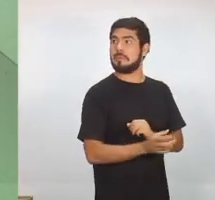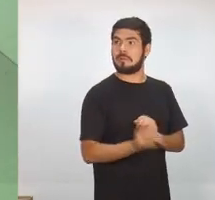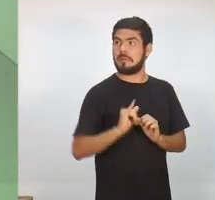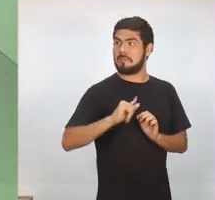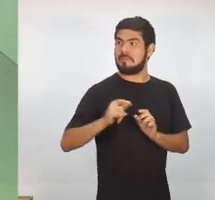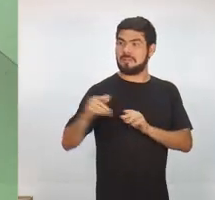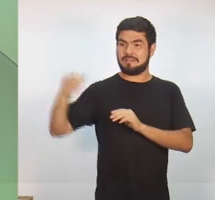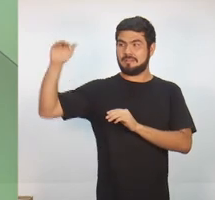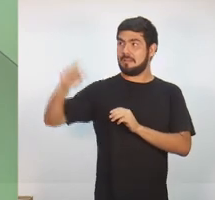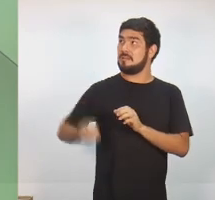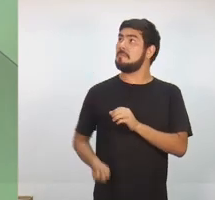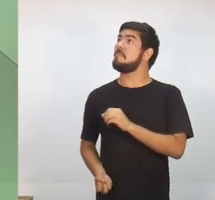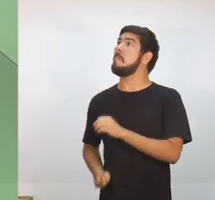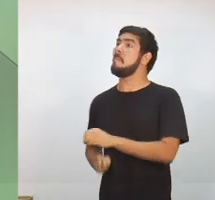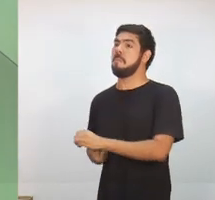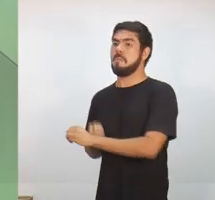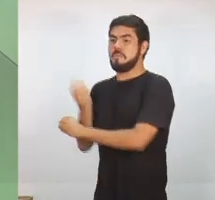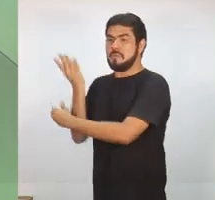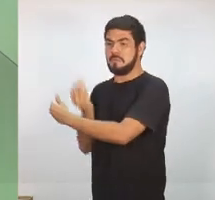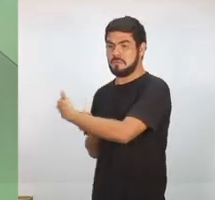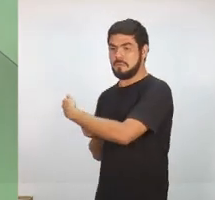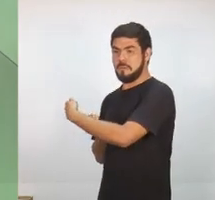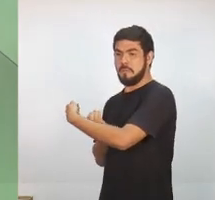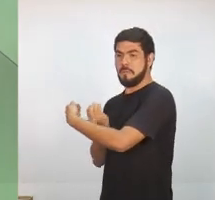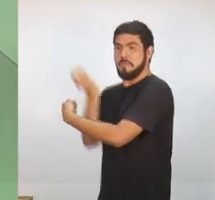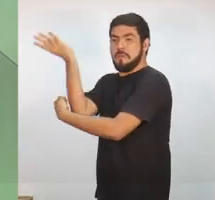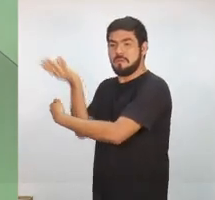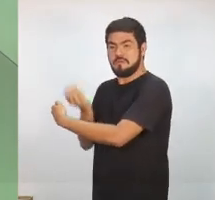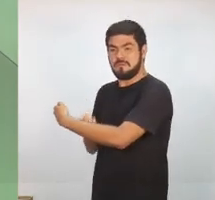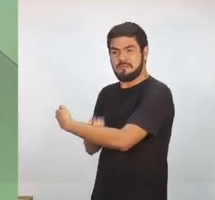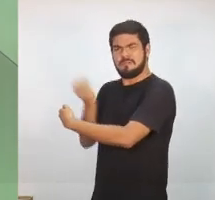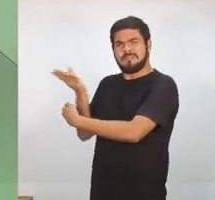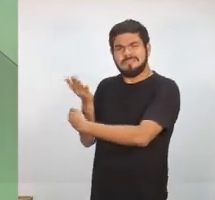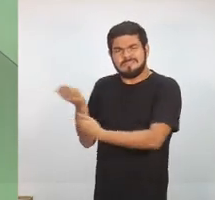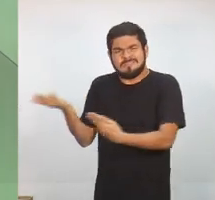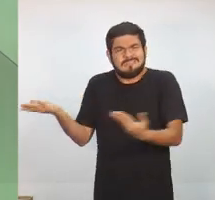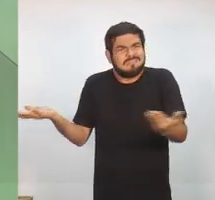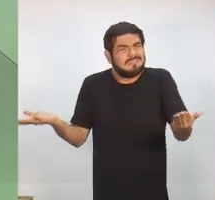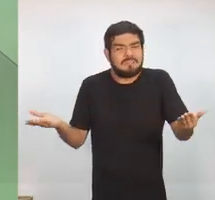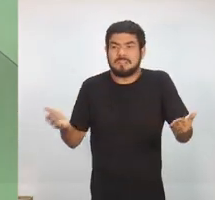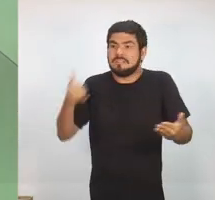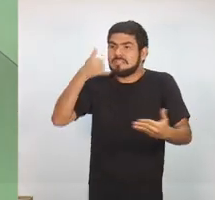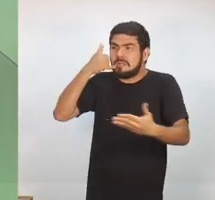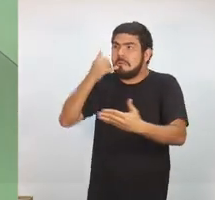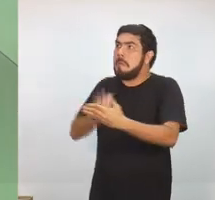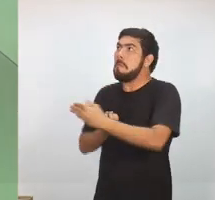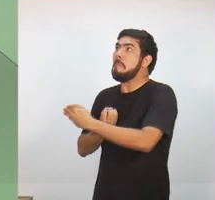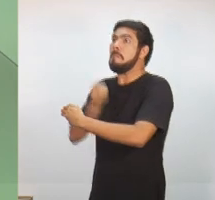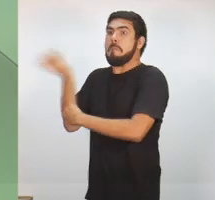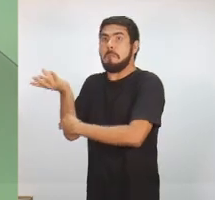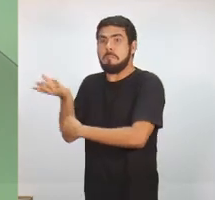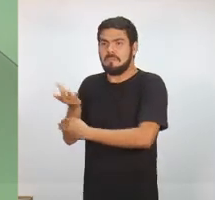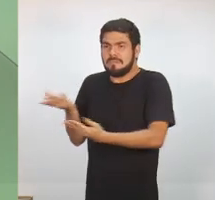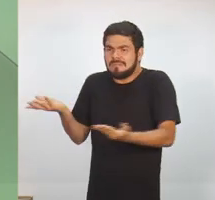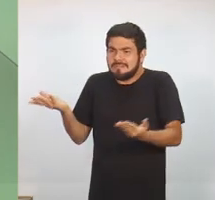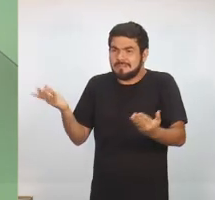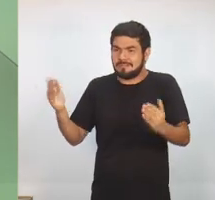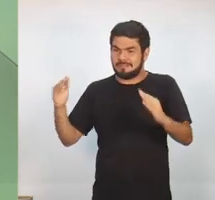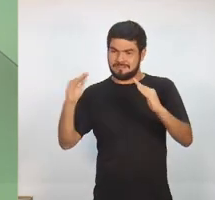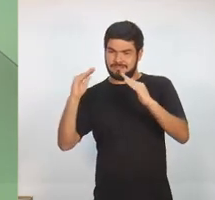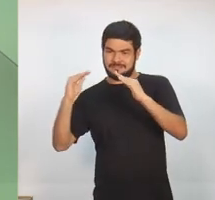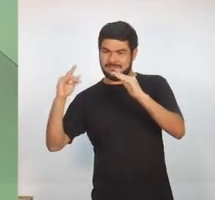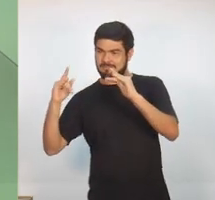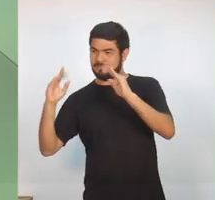lá para derrubar a muralha. É preciso colocar bloqueador de celular, é preciso rever essa questão da humanidade, das